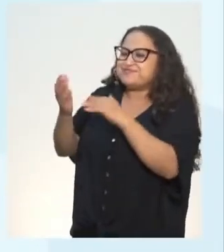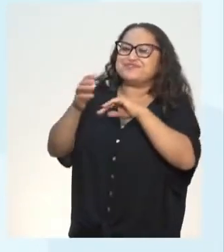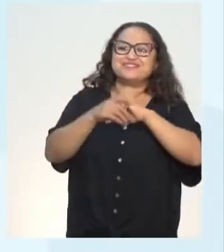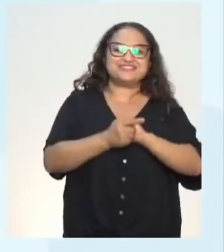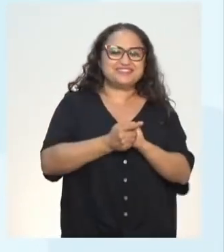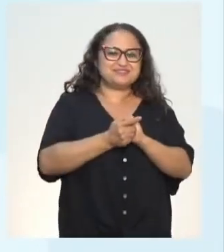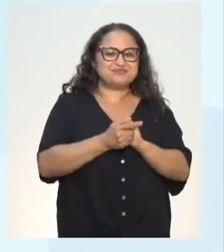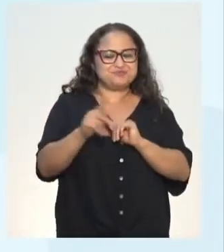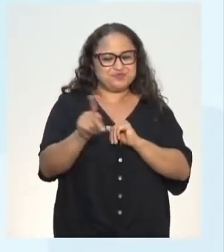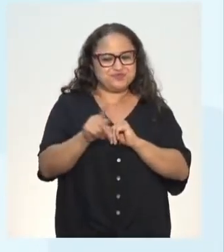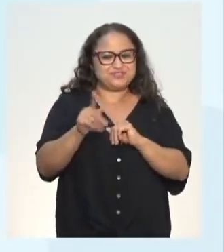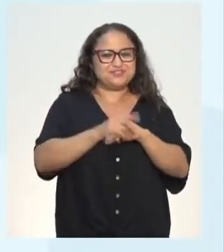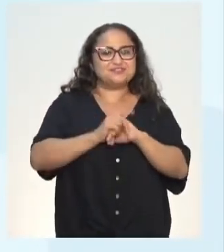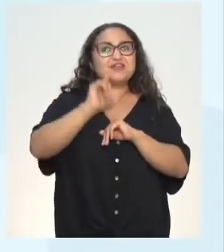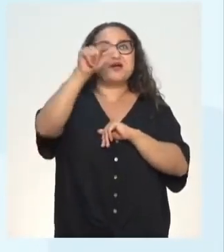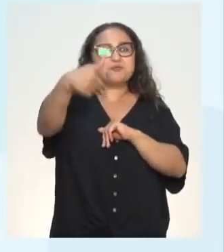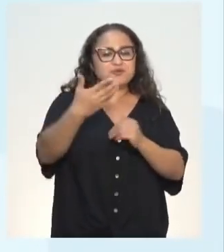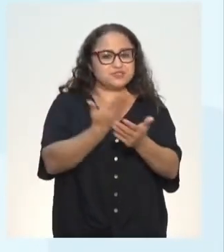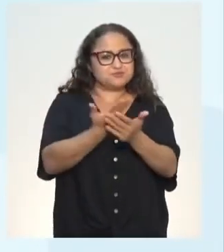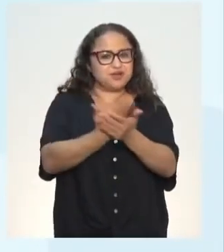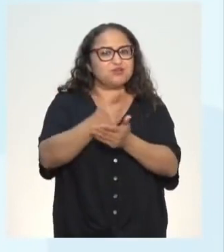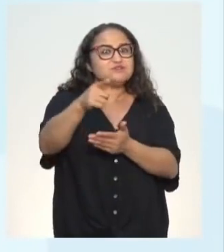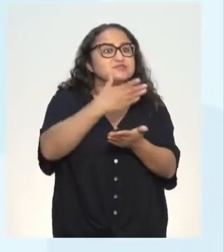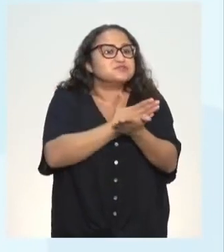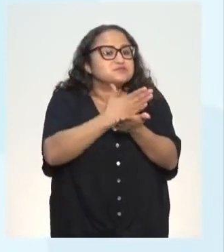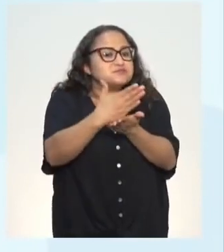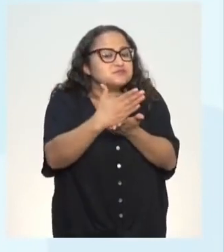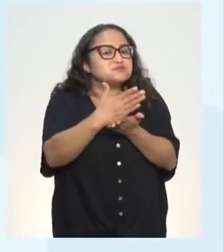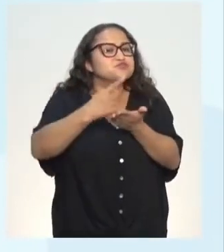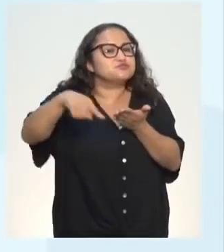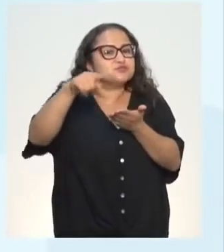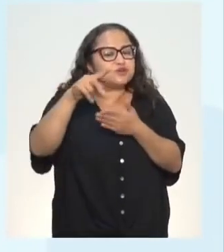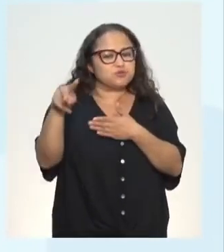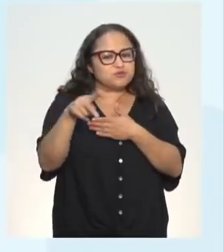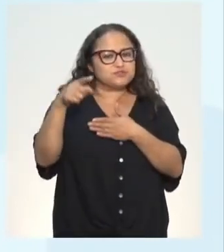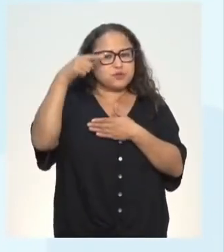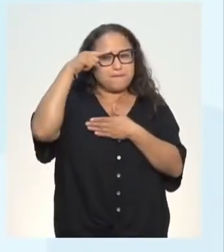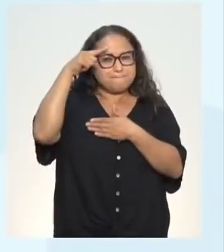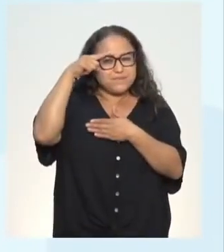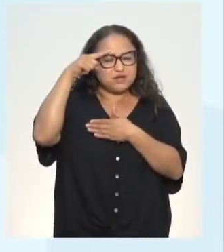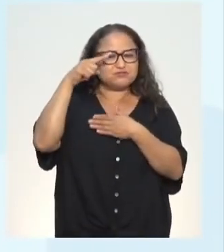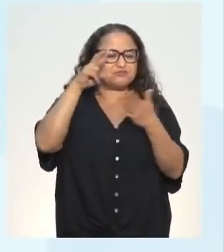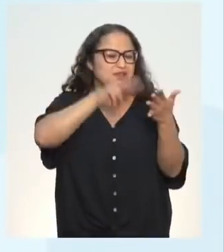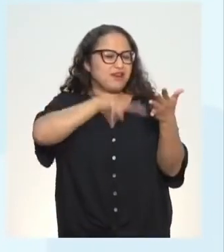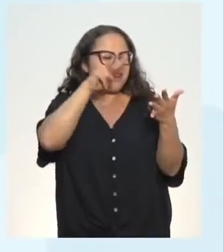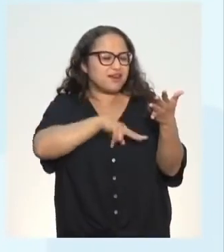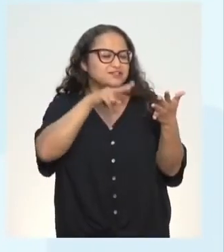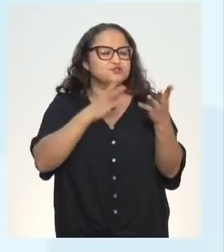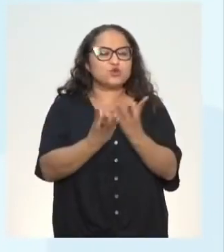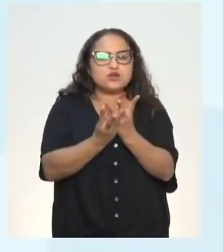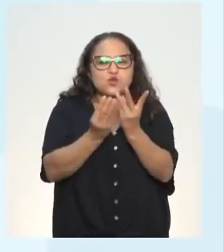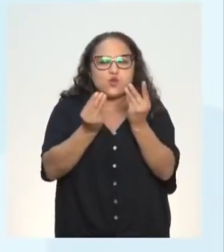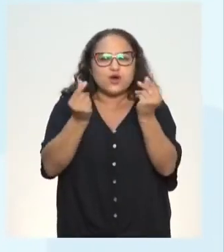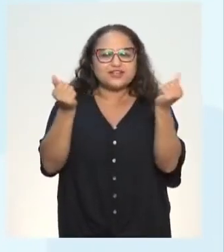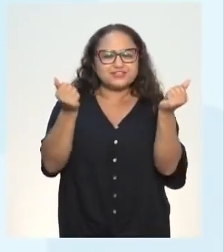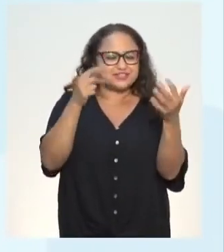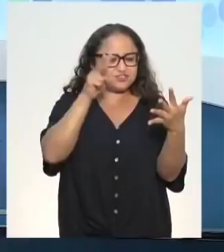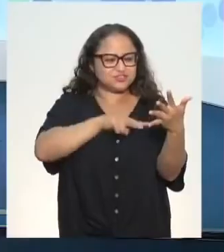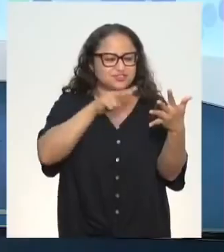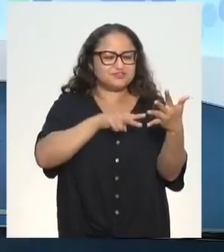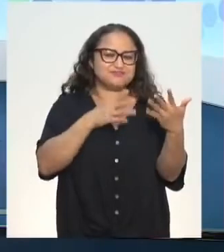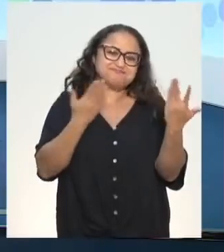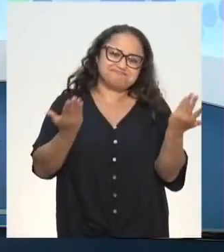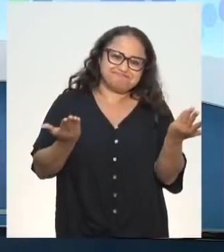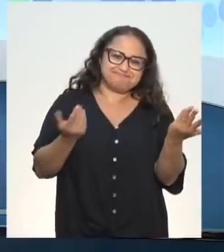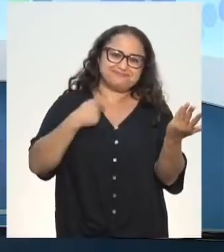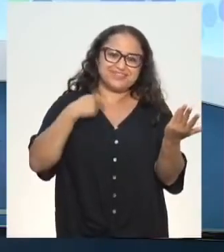obrigado. E a próxima aula, vocês continuam com o professor Mauro falando lindamente aqui sobre leitura, qualidade da leitura. Enfim, gente, que